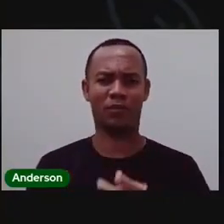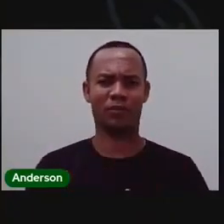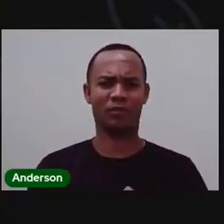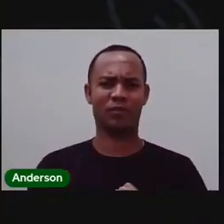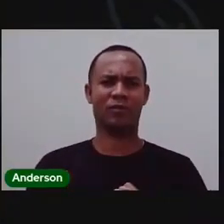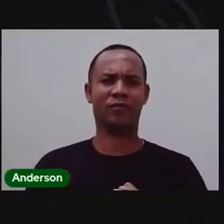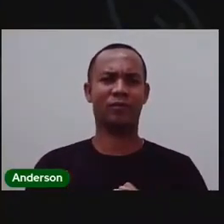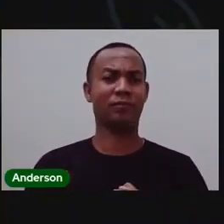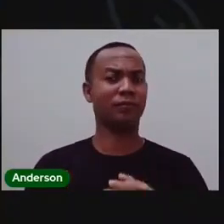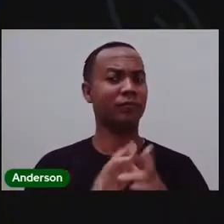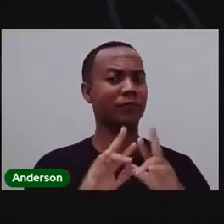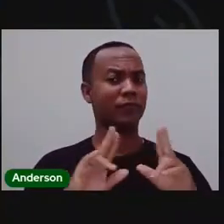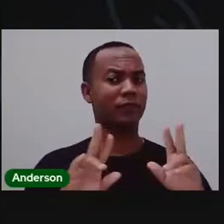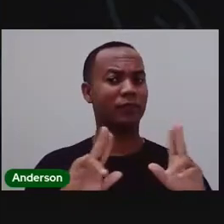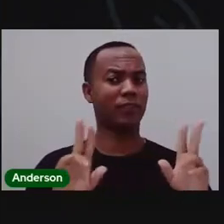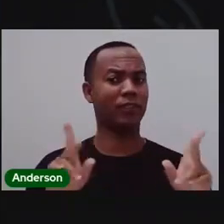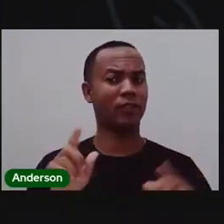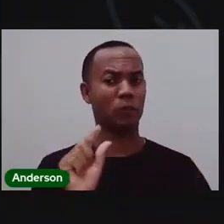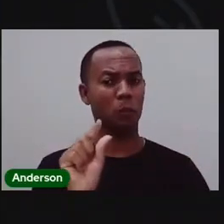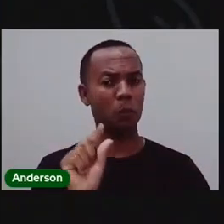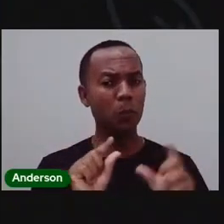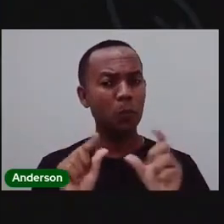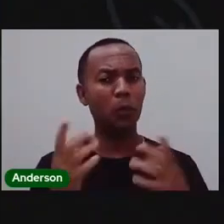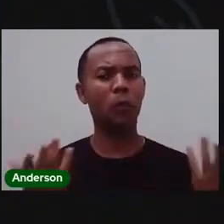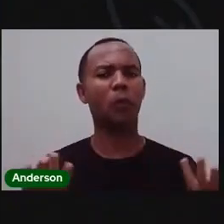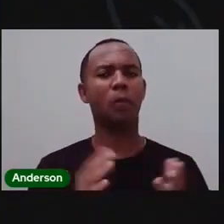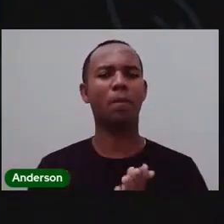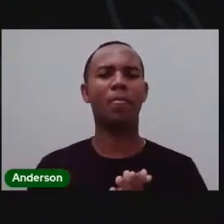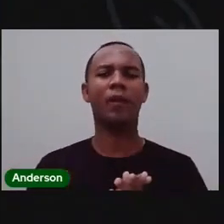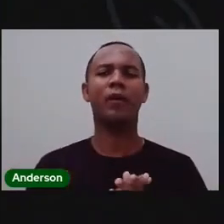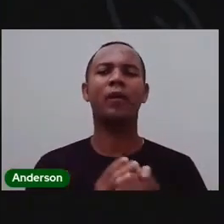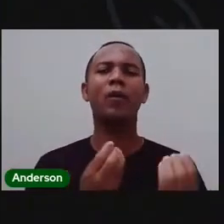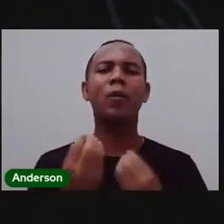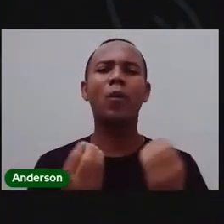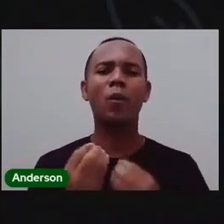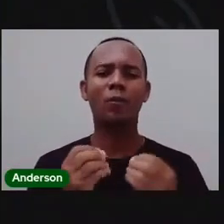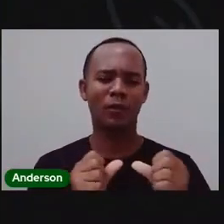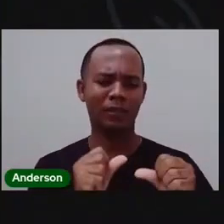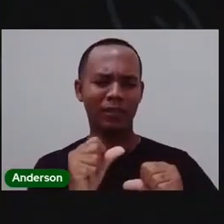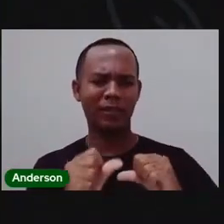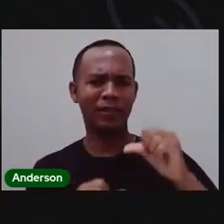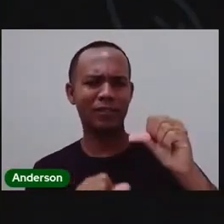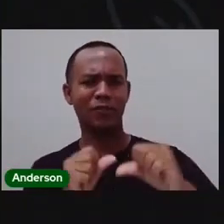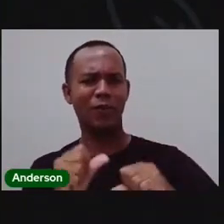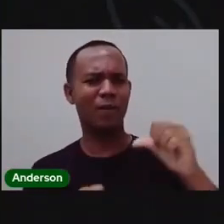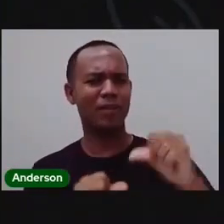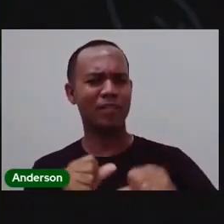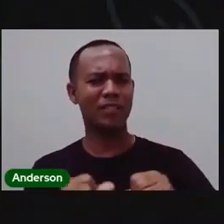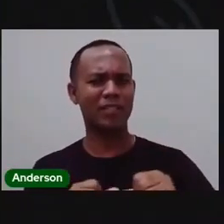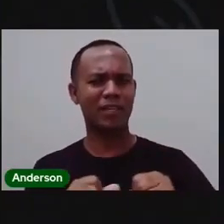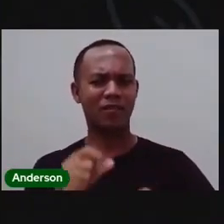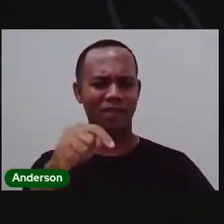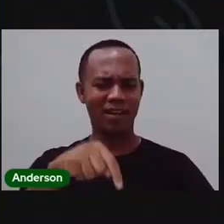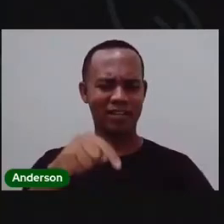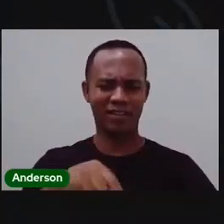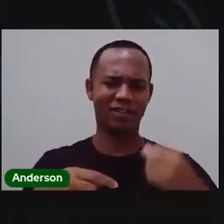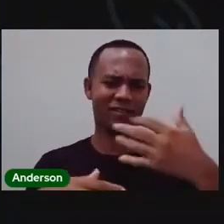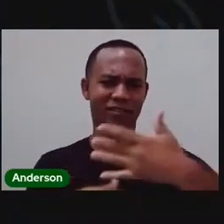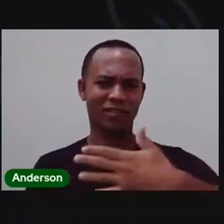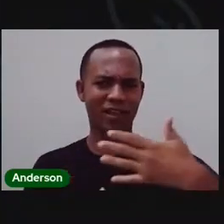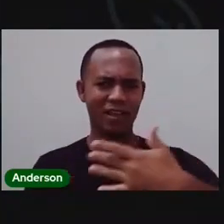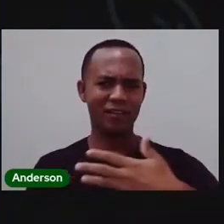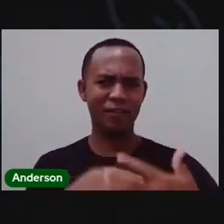de uma forma um pouquinho diferente, as transformações que ocorreram na cidade ao longo do tempo.